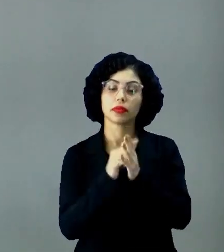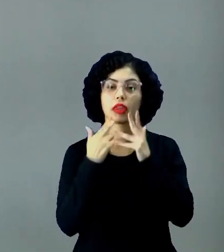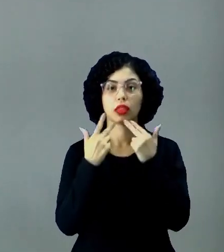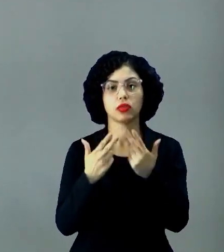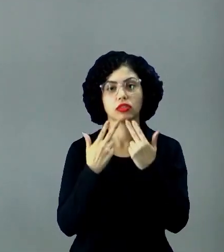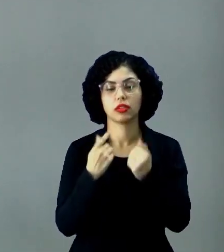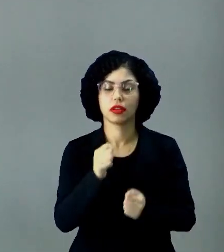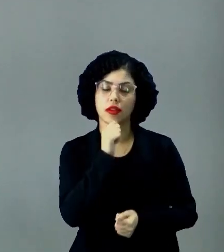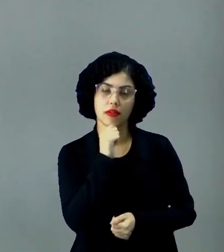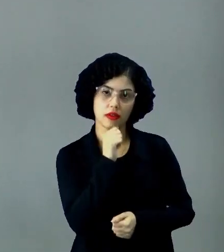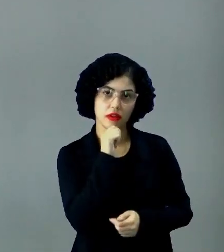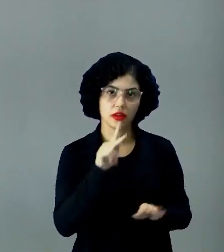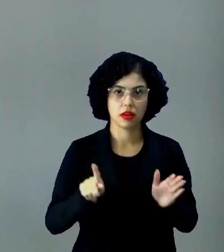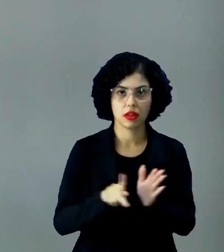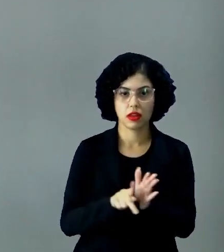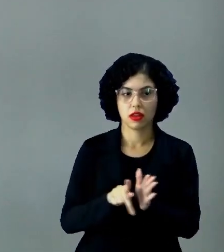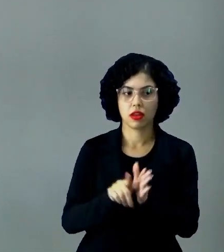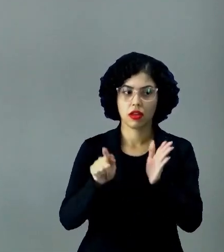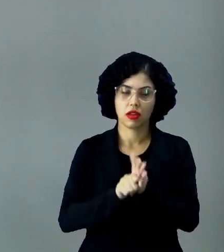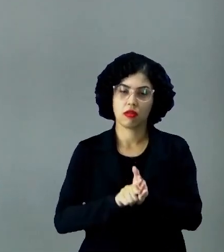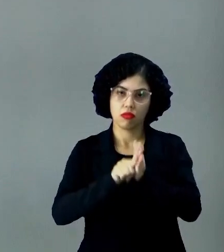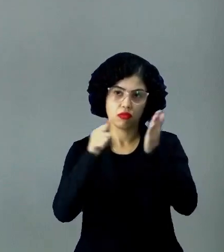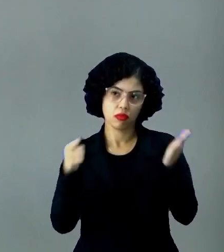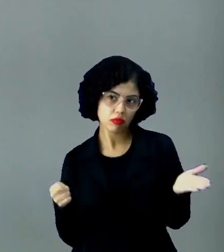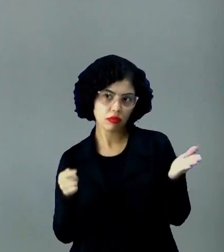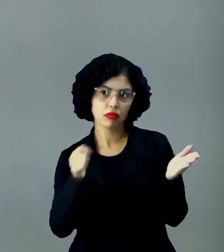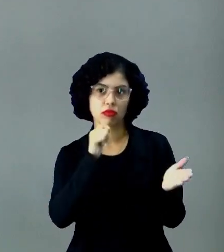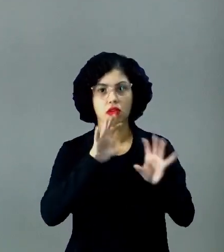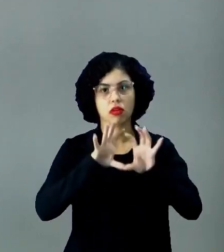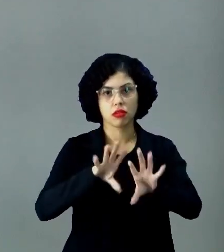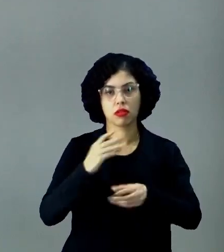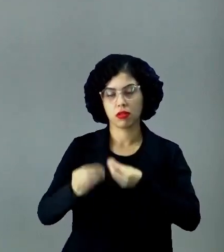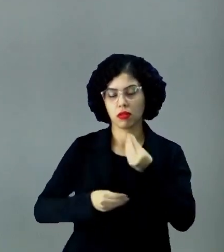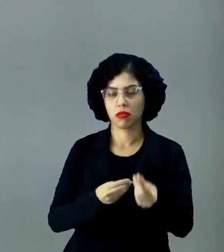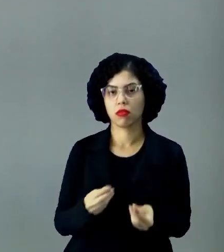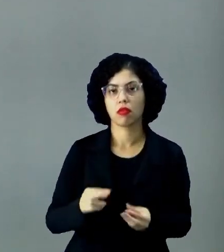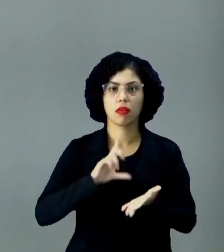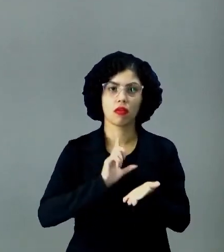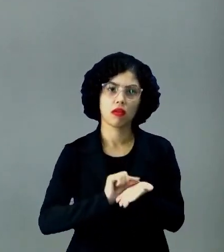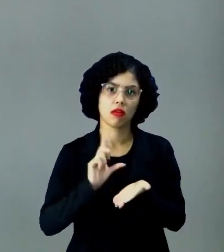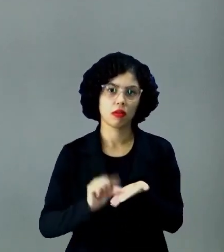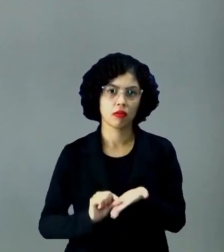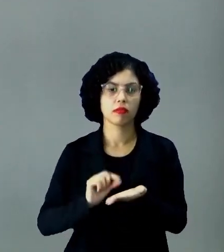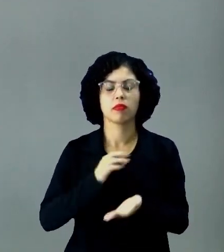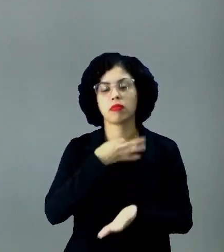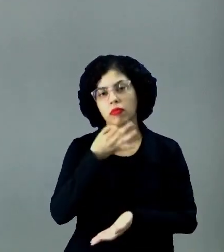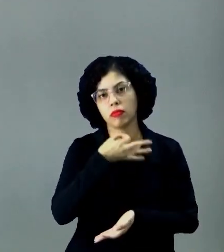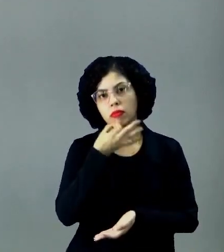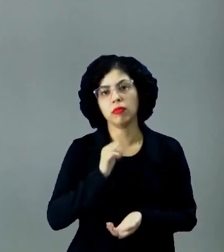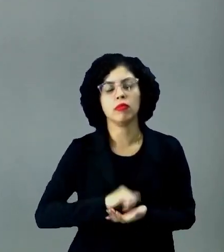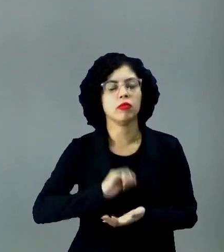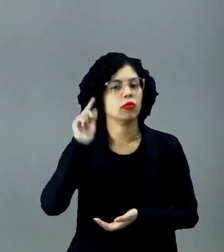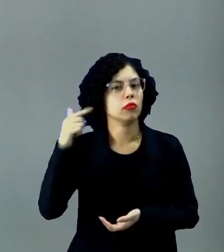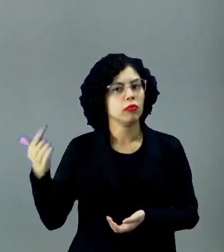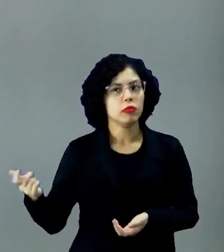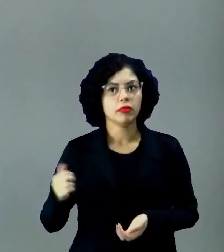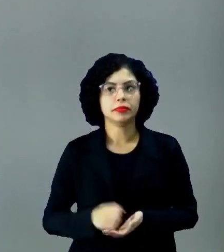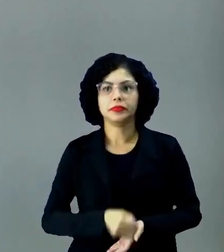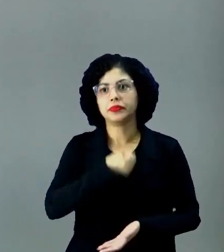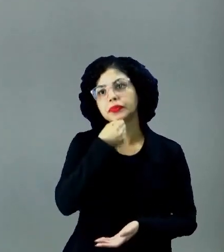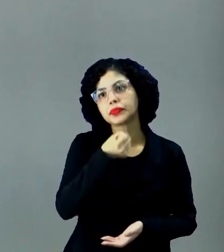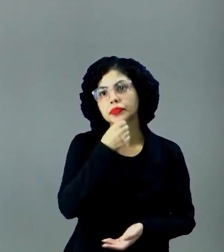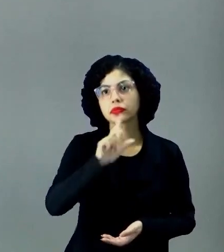gente, ela está dentro da esfera jornalística, assim como o artigo de opinião, o editorial e outros gêneros, a